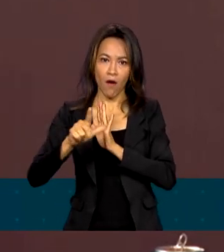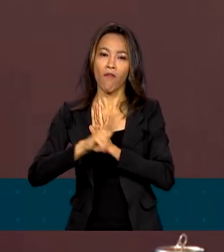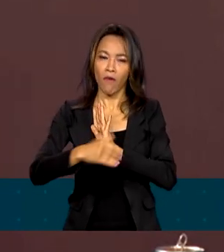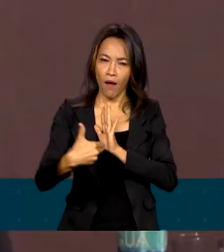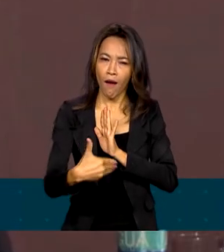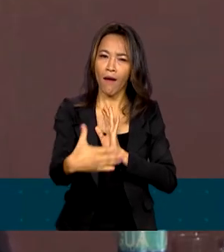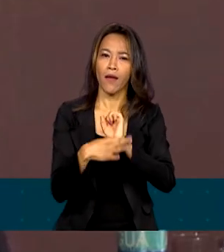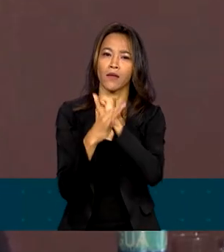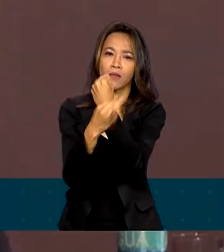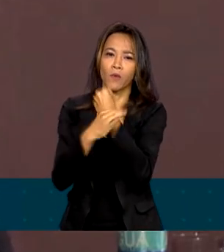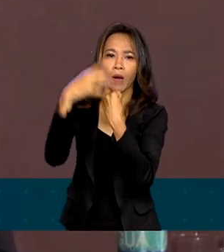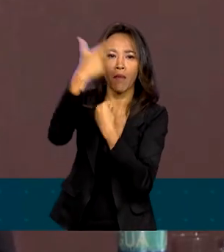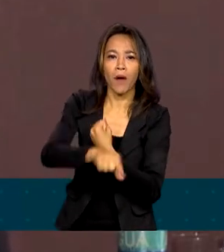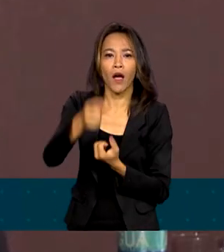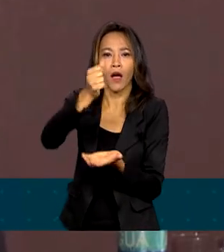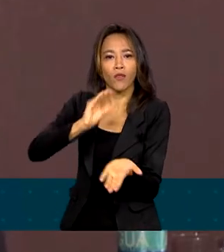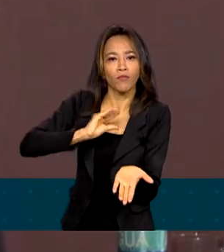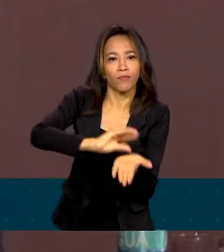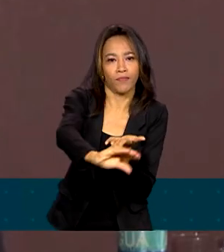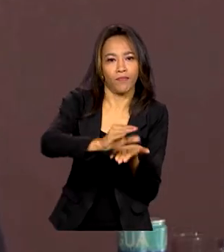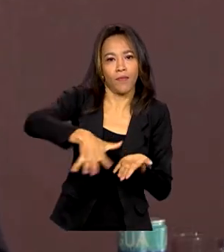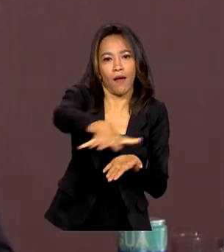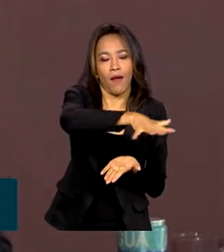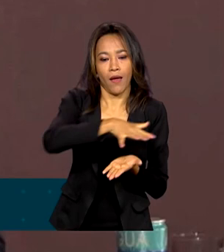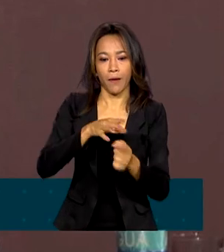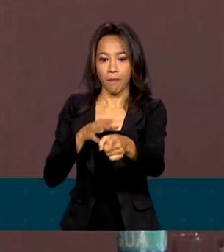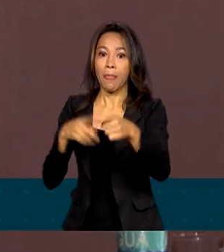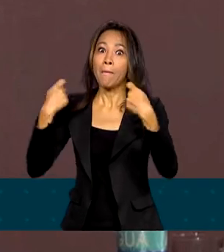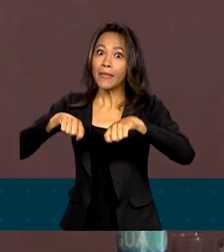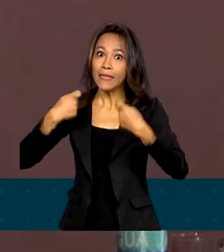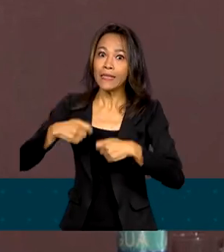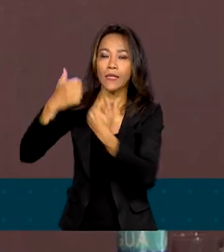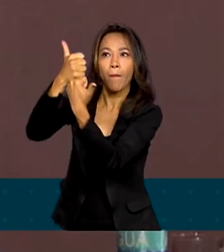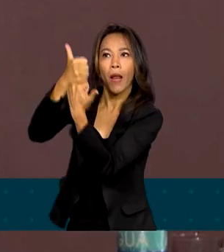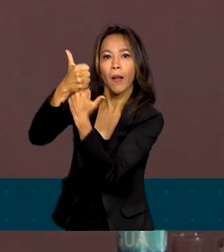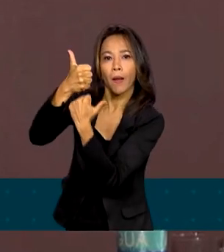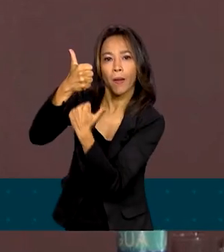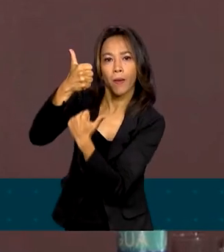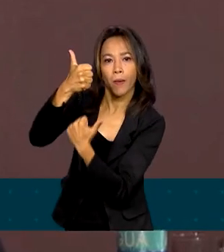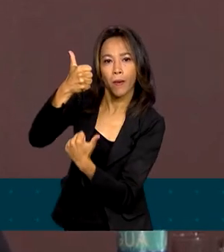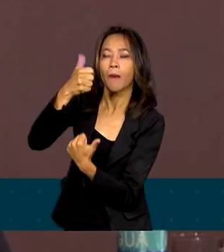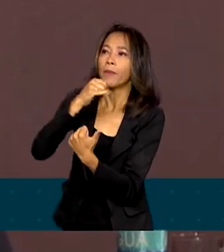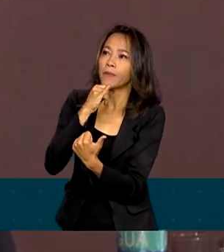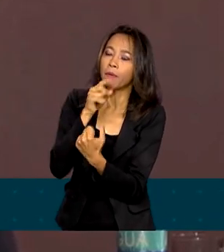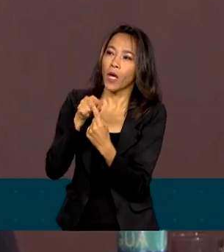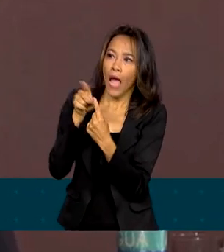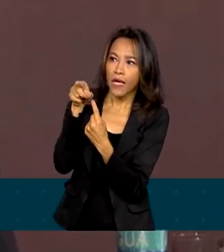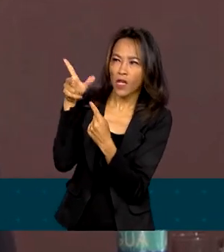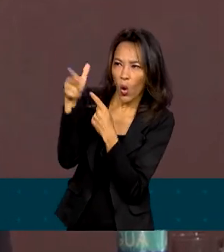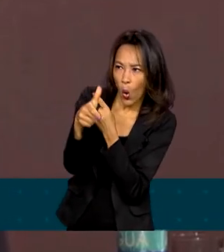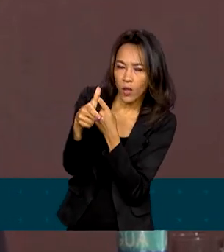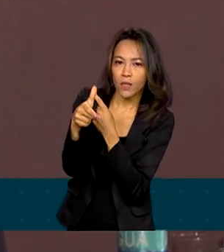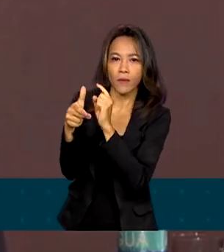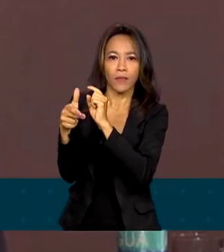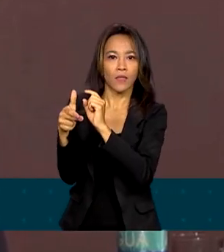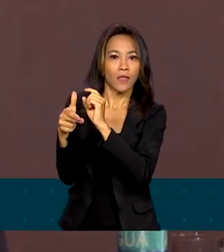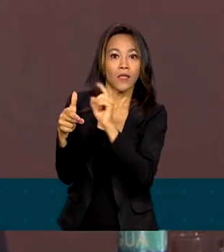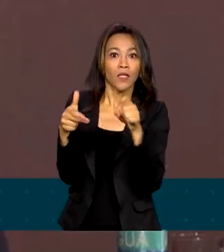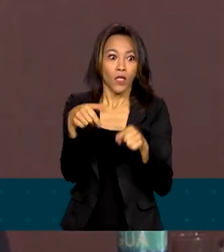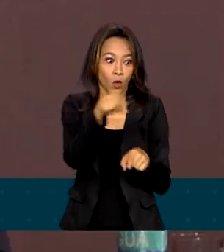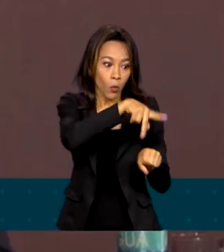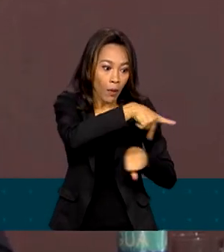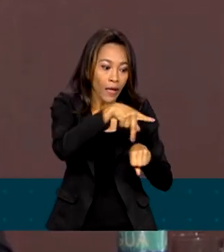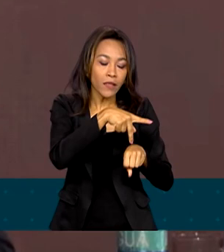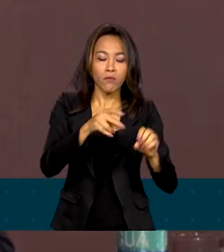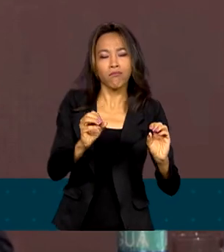o setor. As despesas de um governo precisam ser hierarquizadas. E tem aquelas que a gente pode cortar e nada, e o governo e o